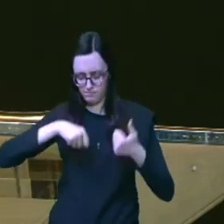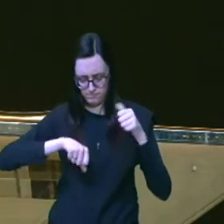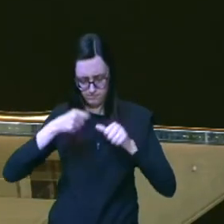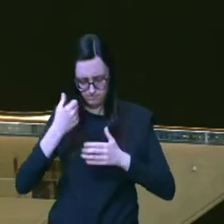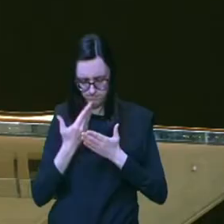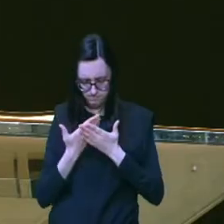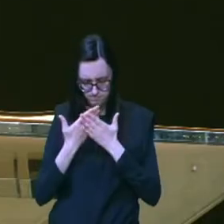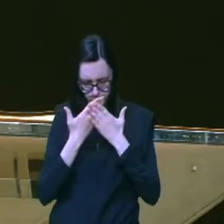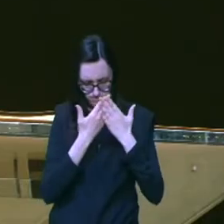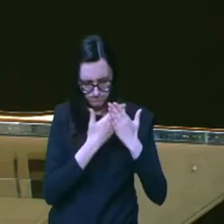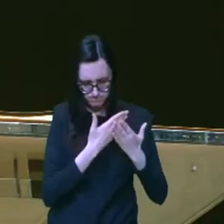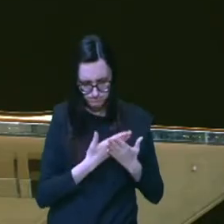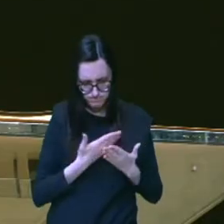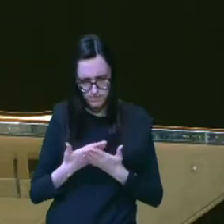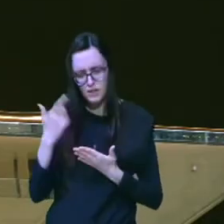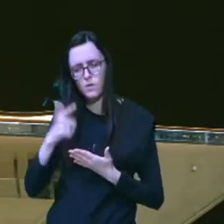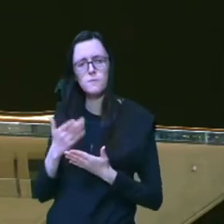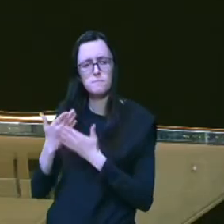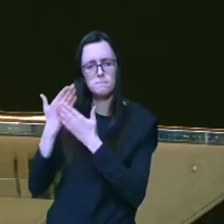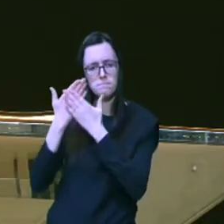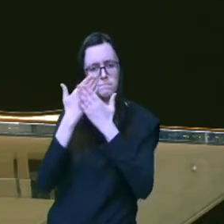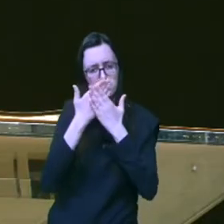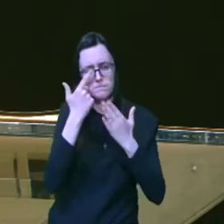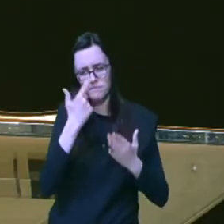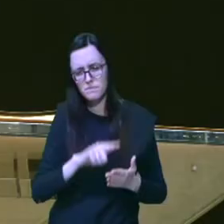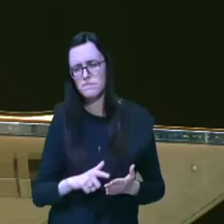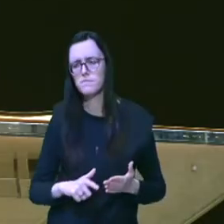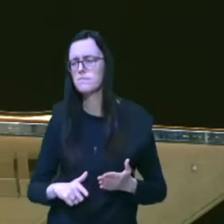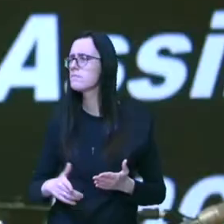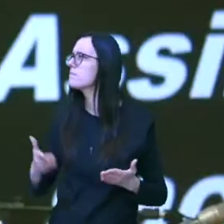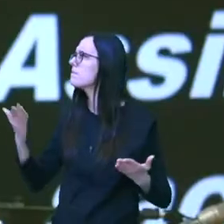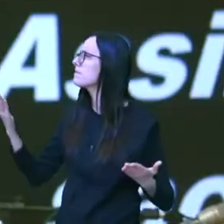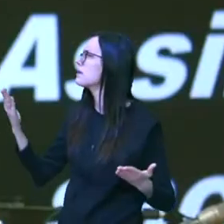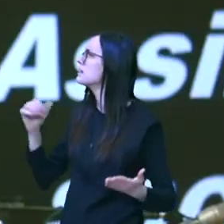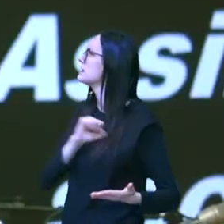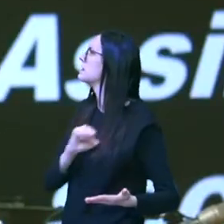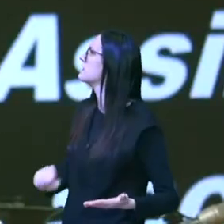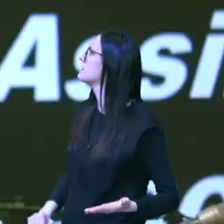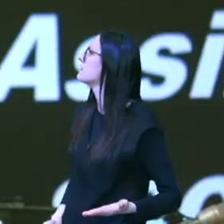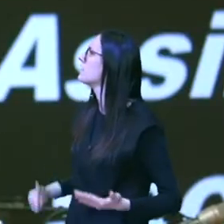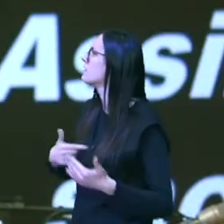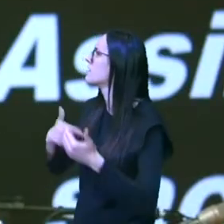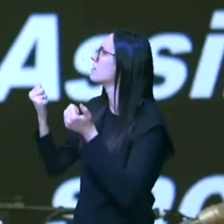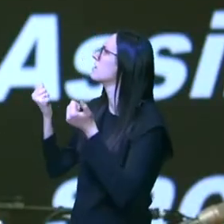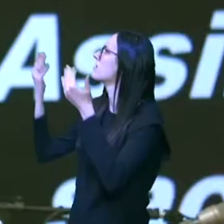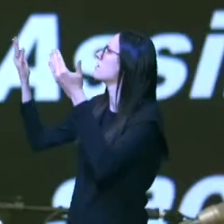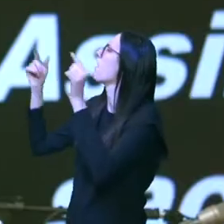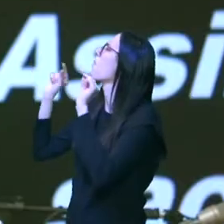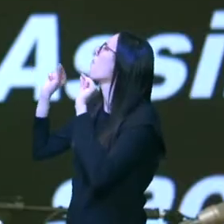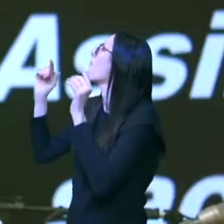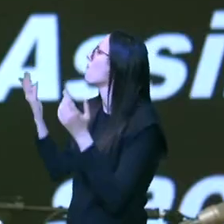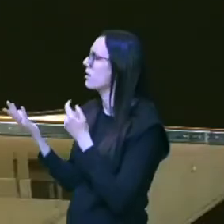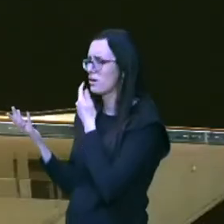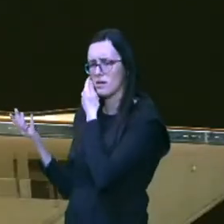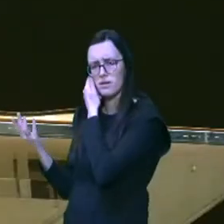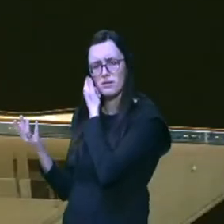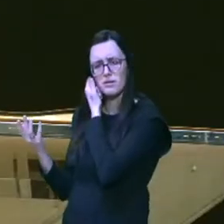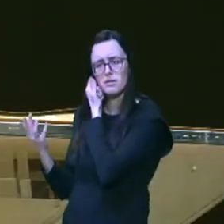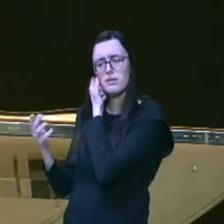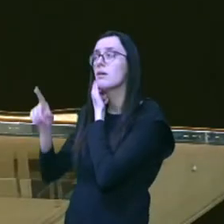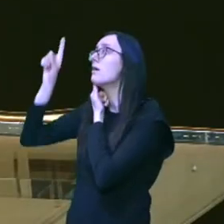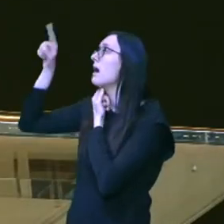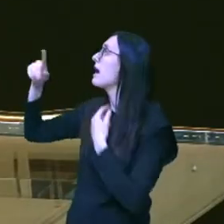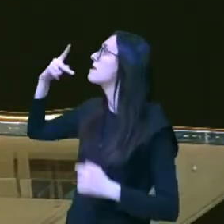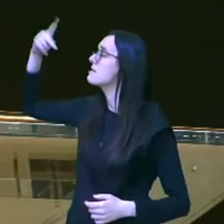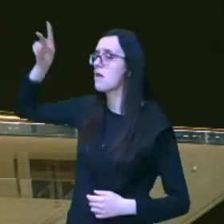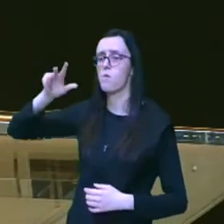uma reavaliação de vida dizendo Senhor o que eu preciso colocar no altar do Senhor dizendo olha Senhor é teu e